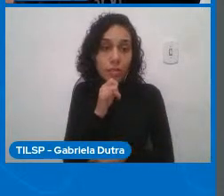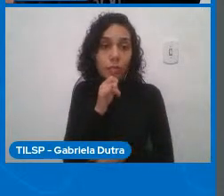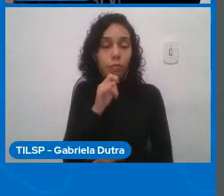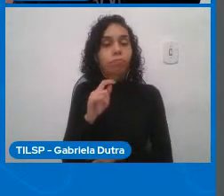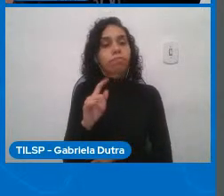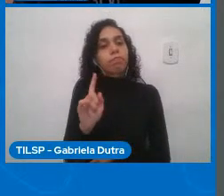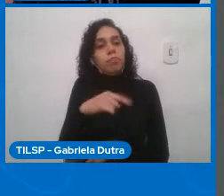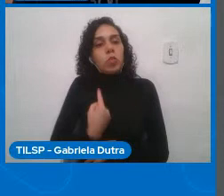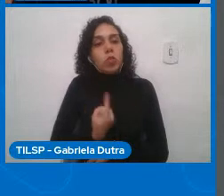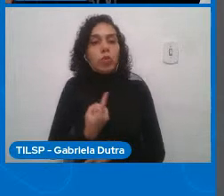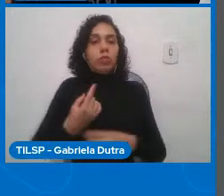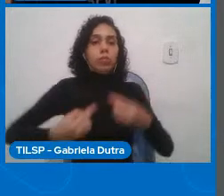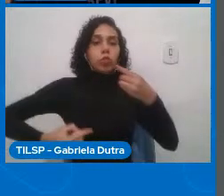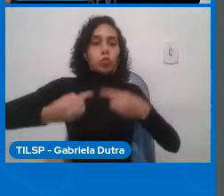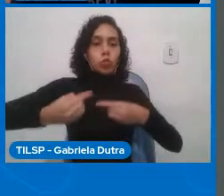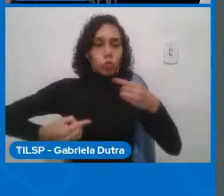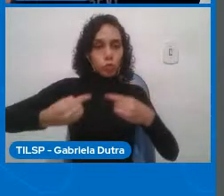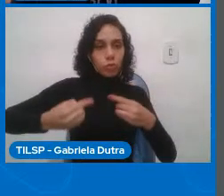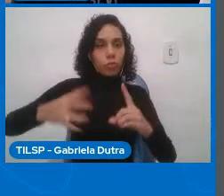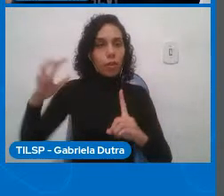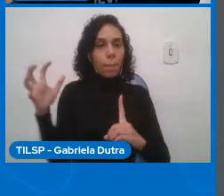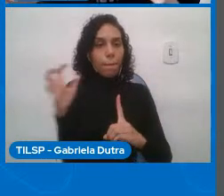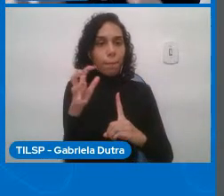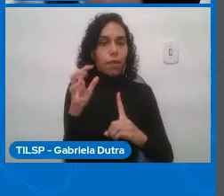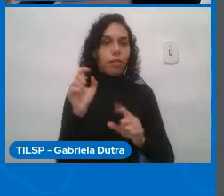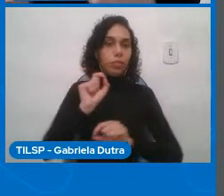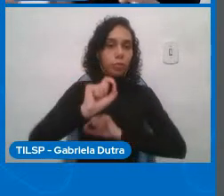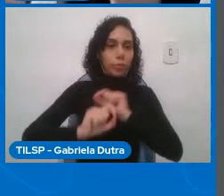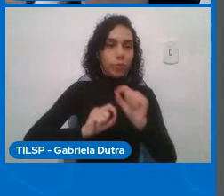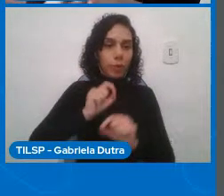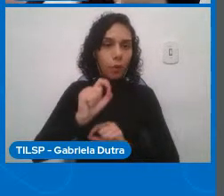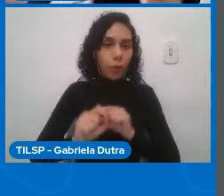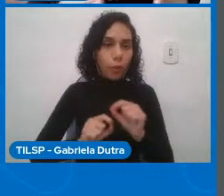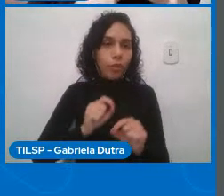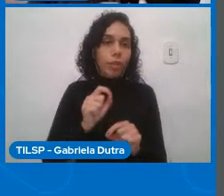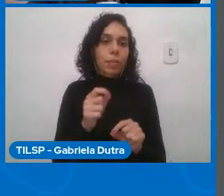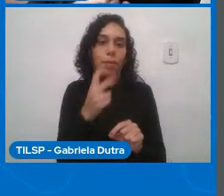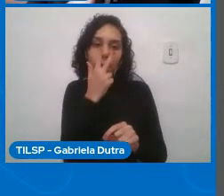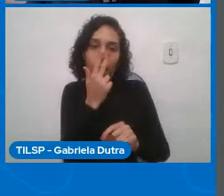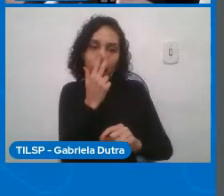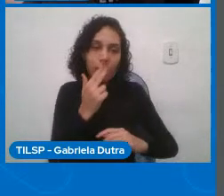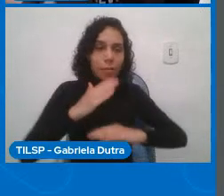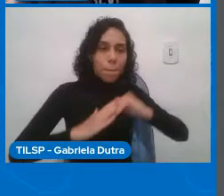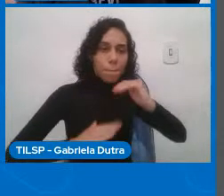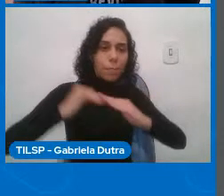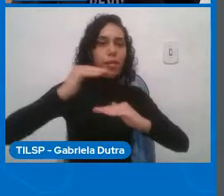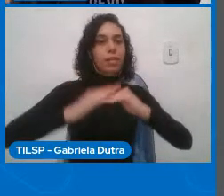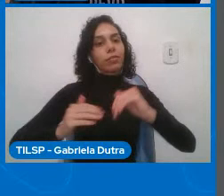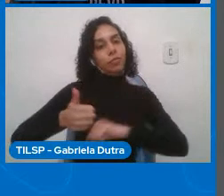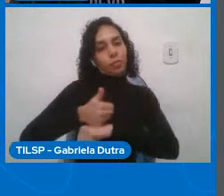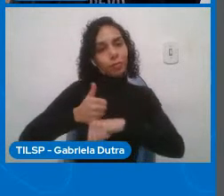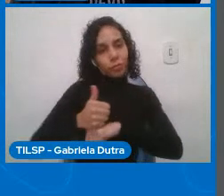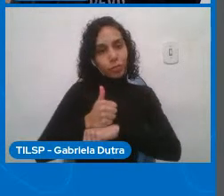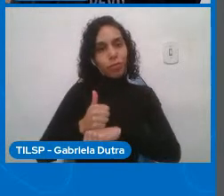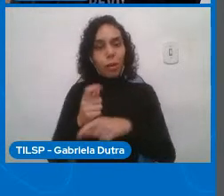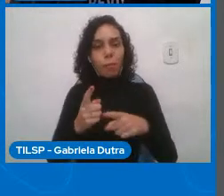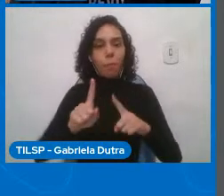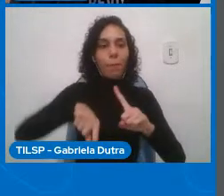essas social issues and professional practice é prática profissional e questões sociais